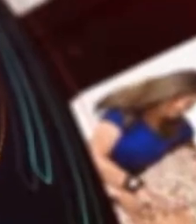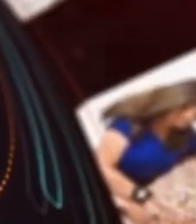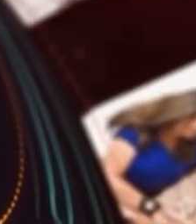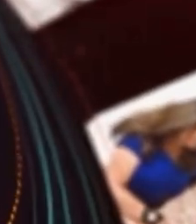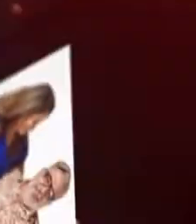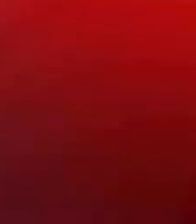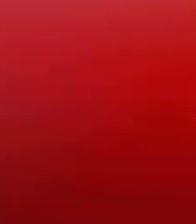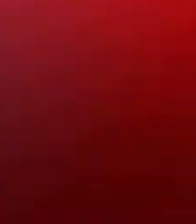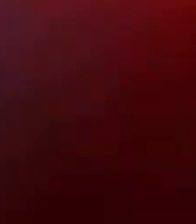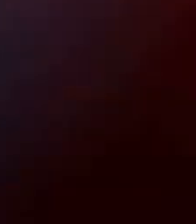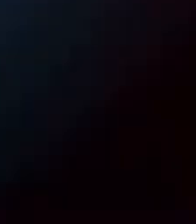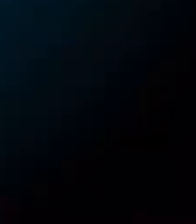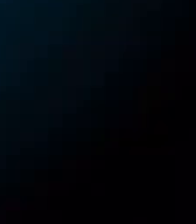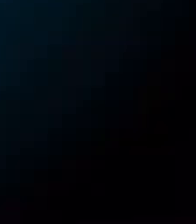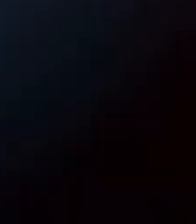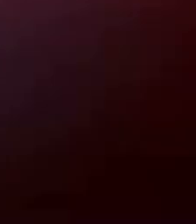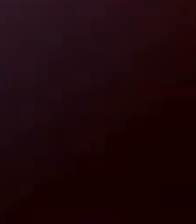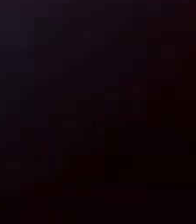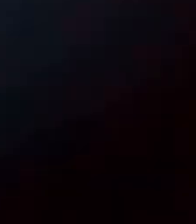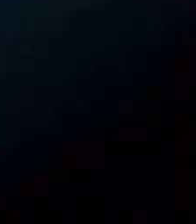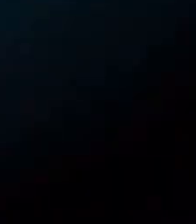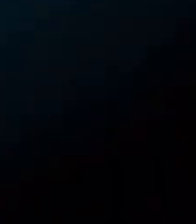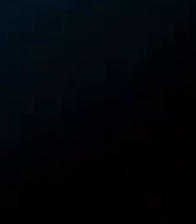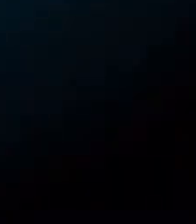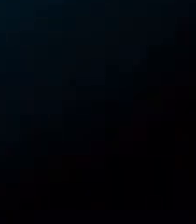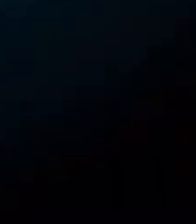E aí